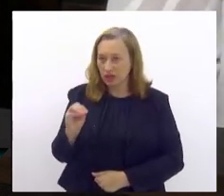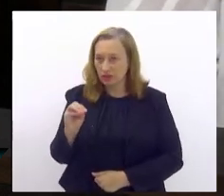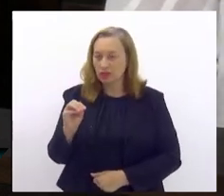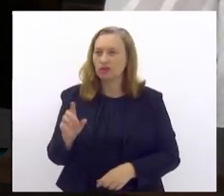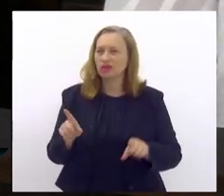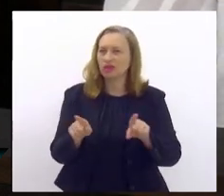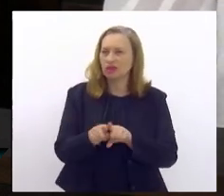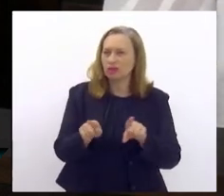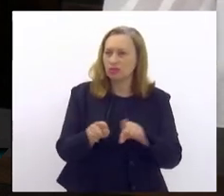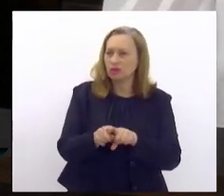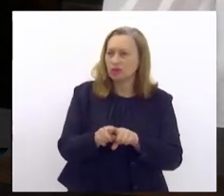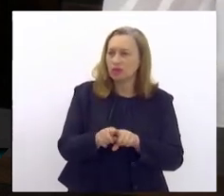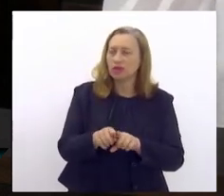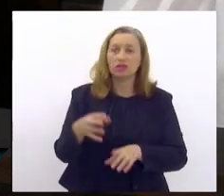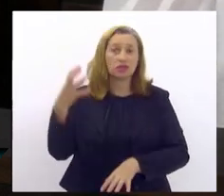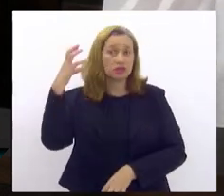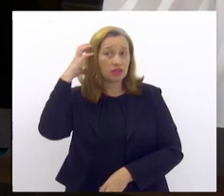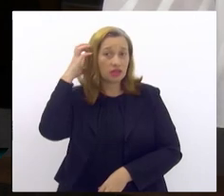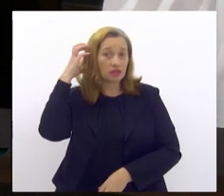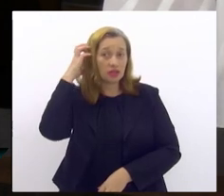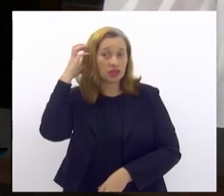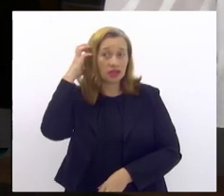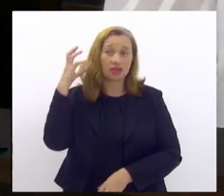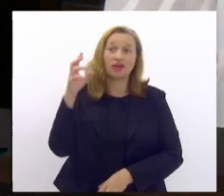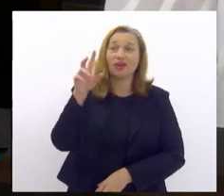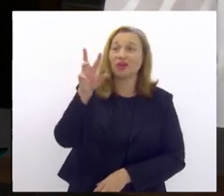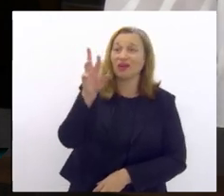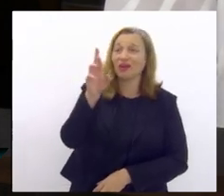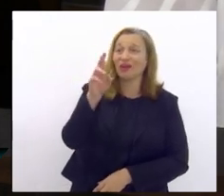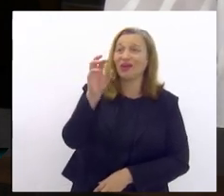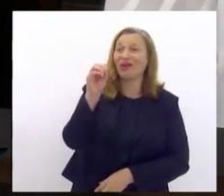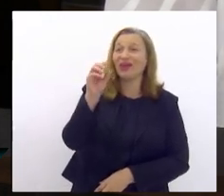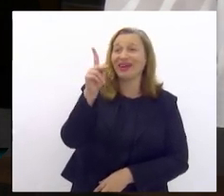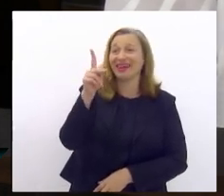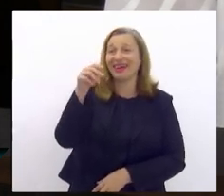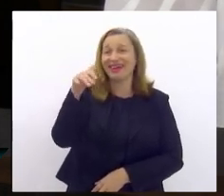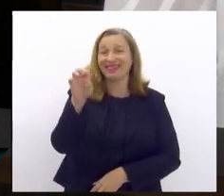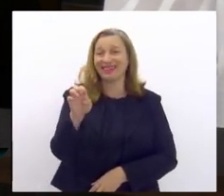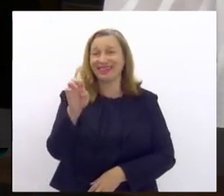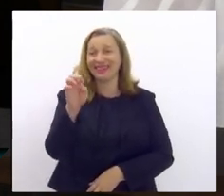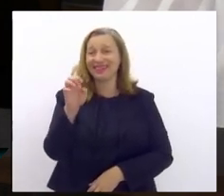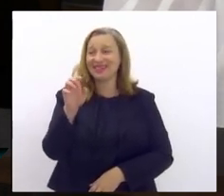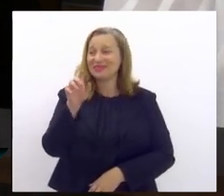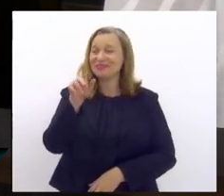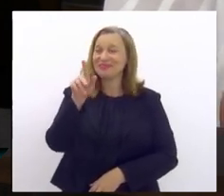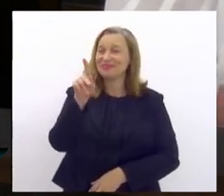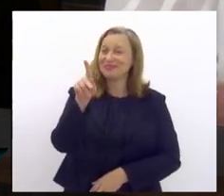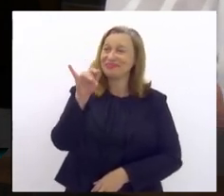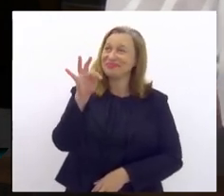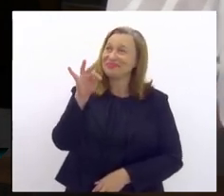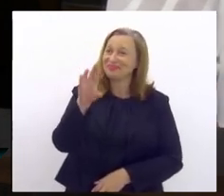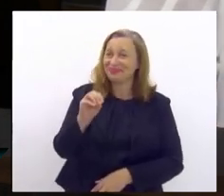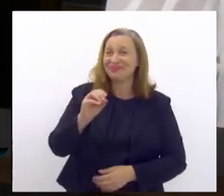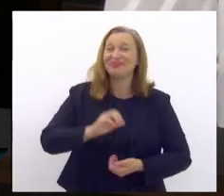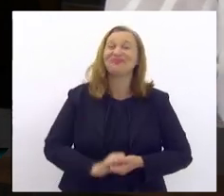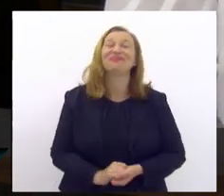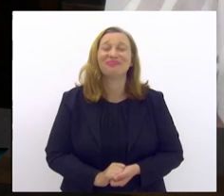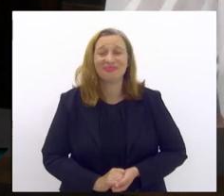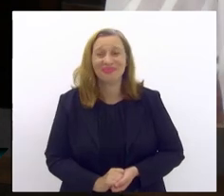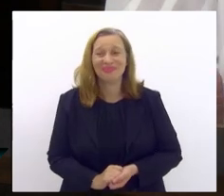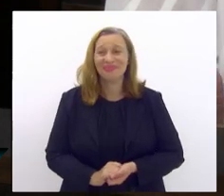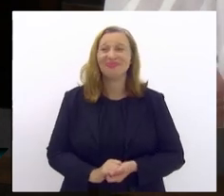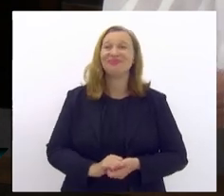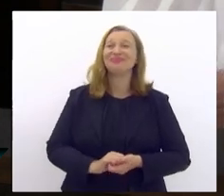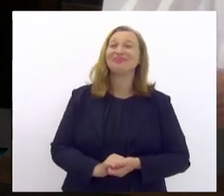Pinto, da Rádio Roquete Pinto, que é a rádio do governo, e o governo do Estado do Rio de Janeiro. Importante ressaltar que fizemos há